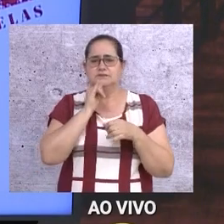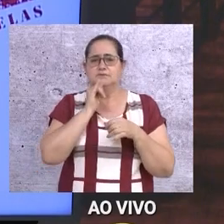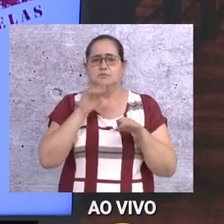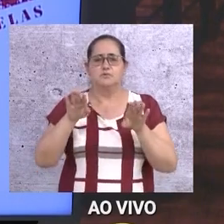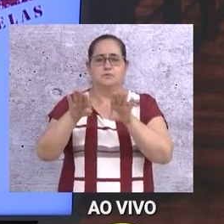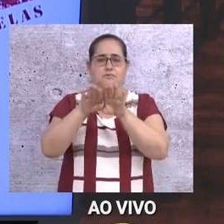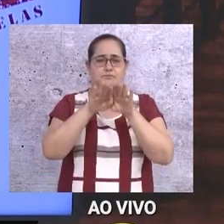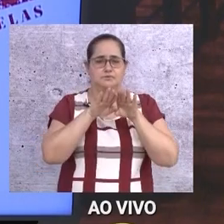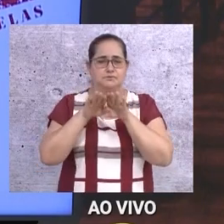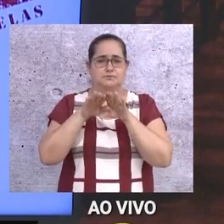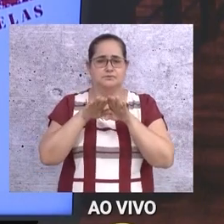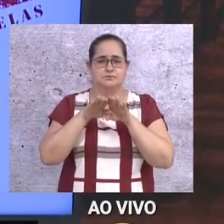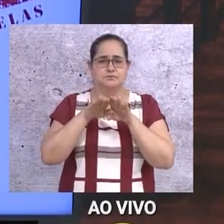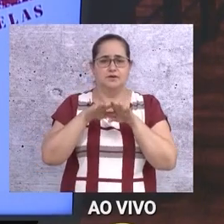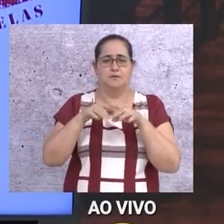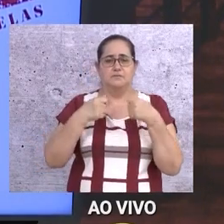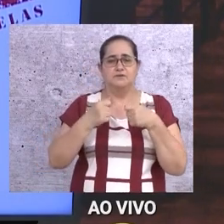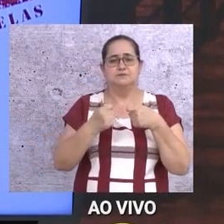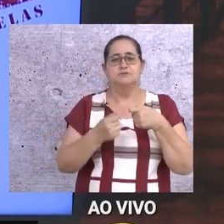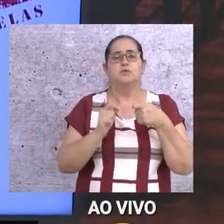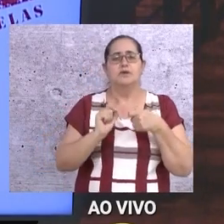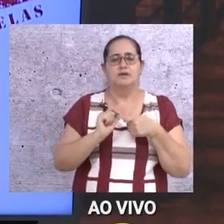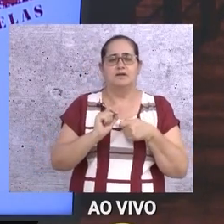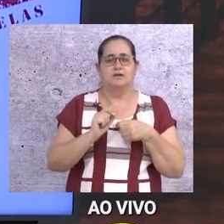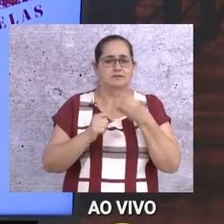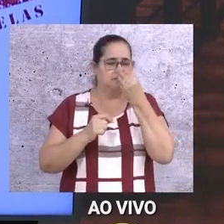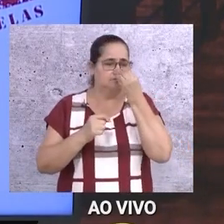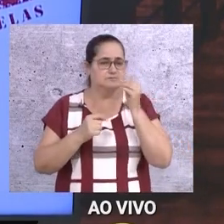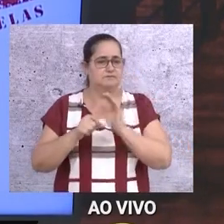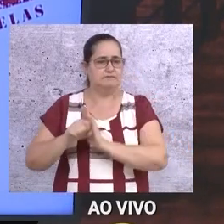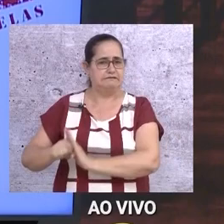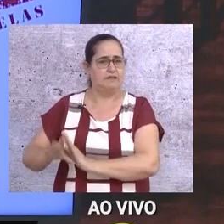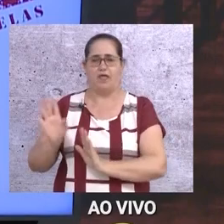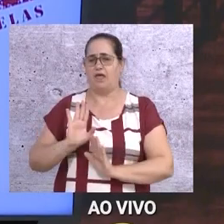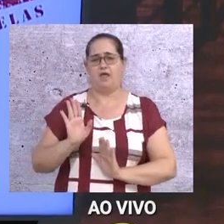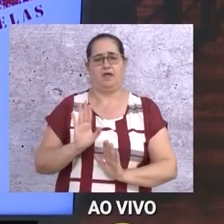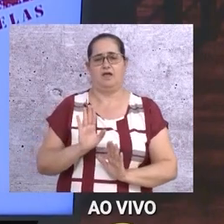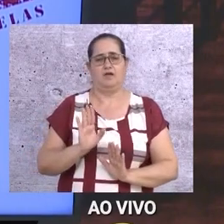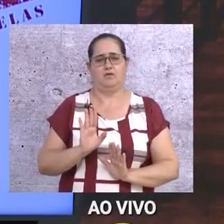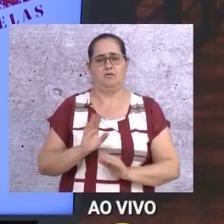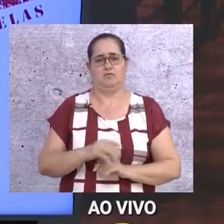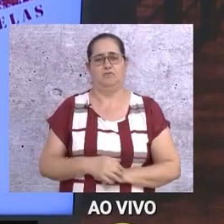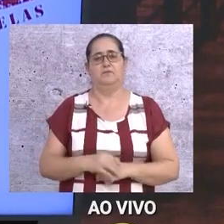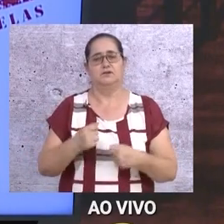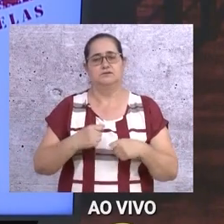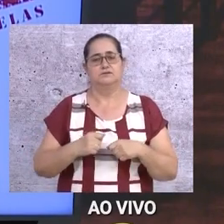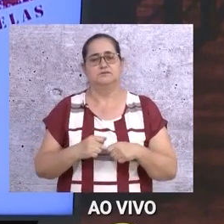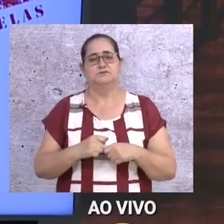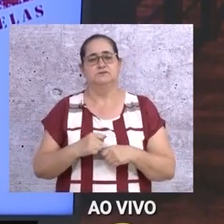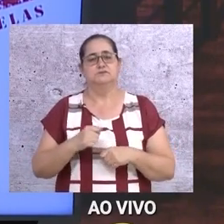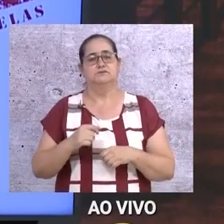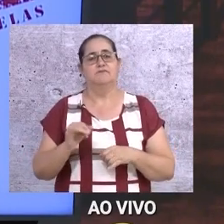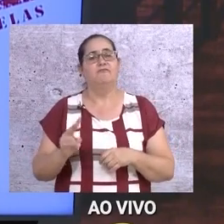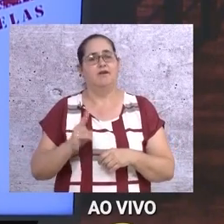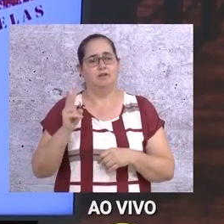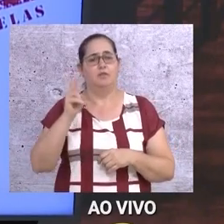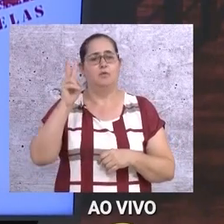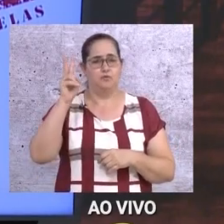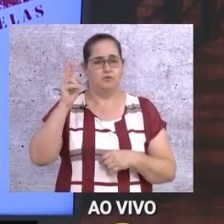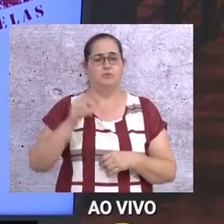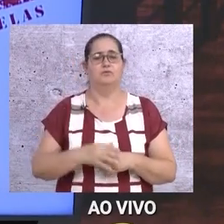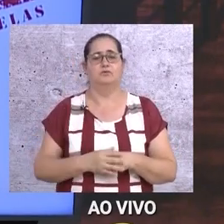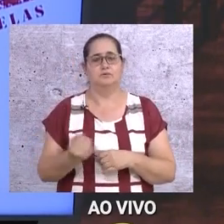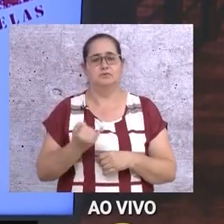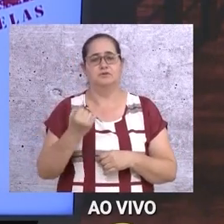questão de ser incluso, é uma questão de não ser discriminado. Eu gravei o Jean Inloco de sexta-feira, quero convidar vocês para